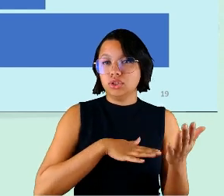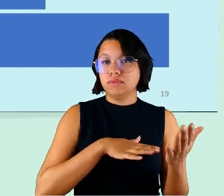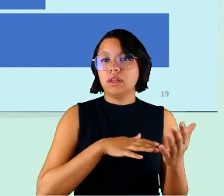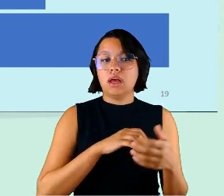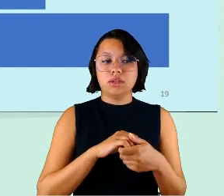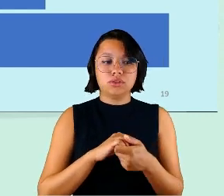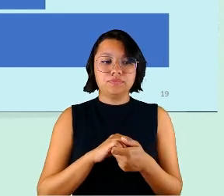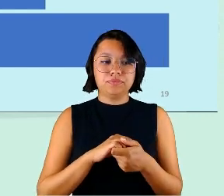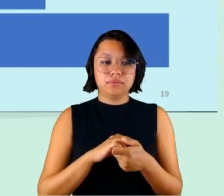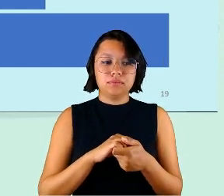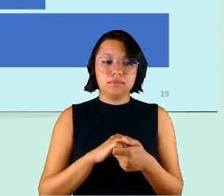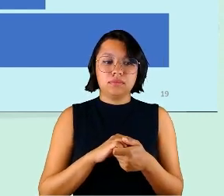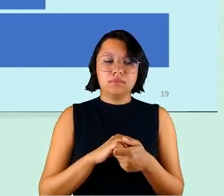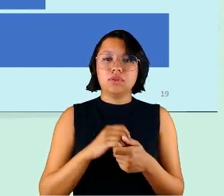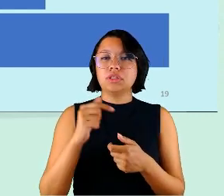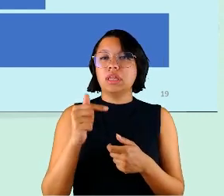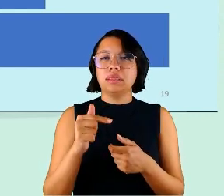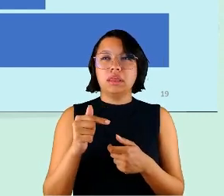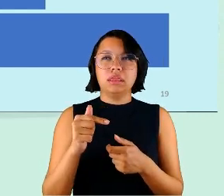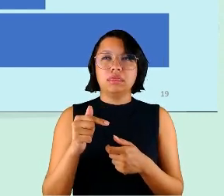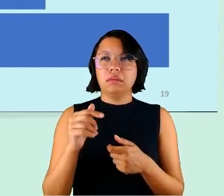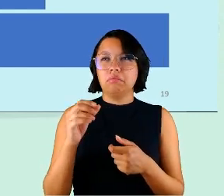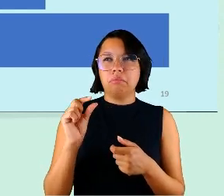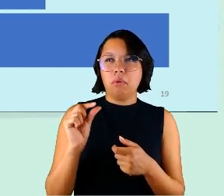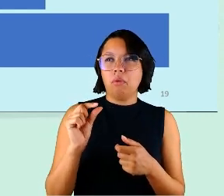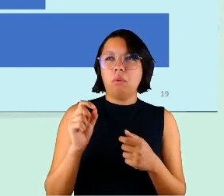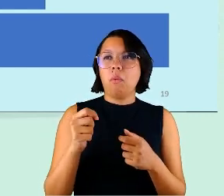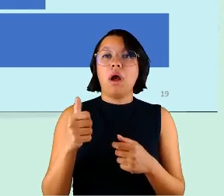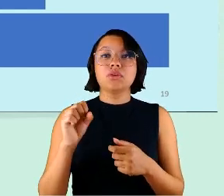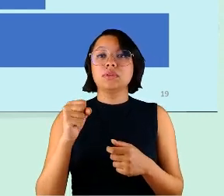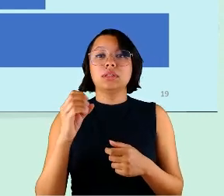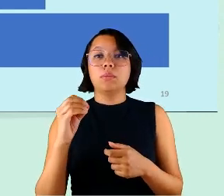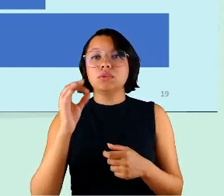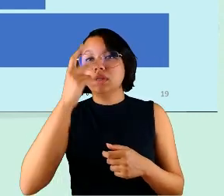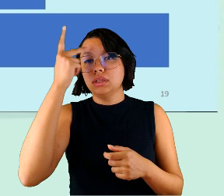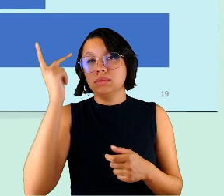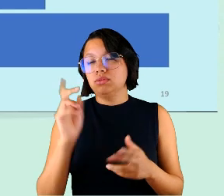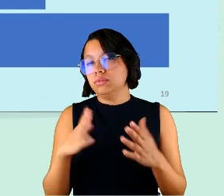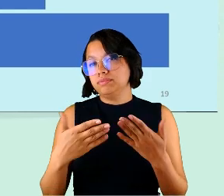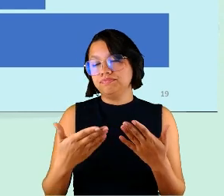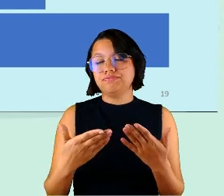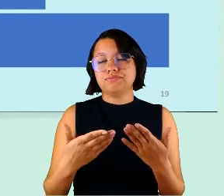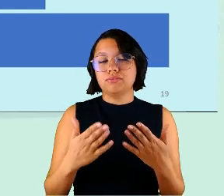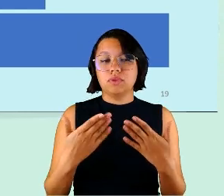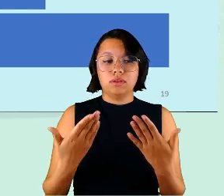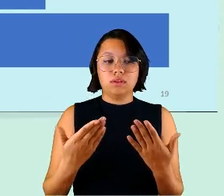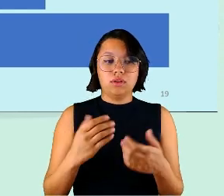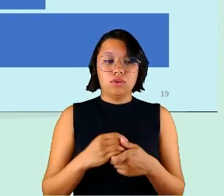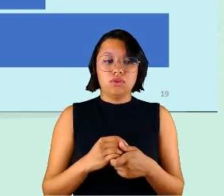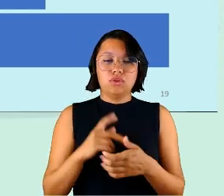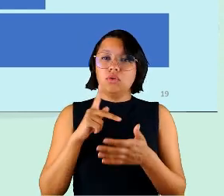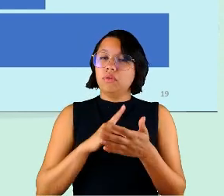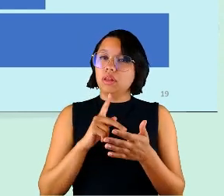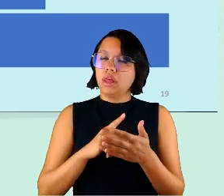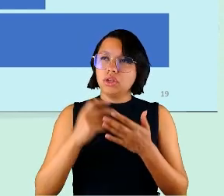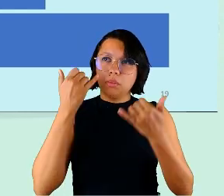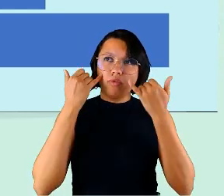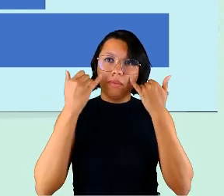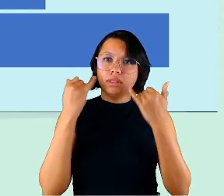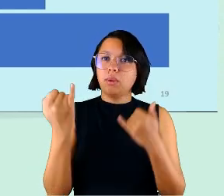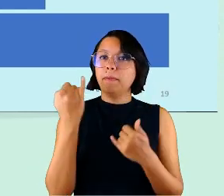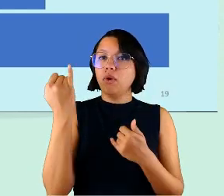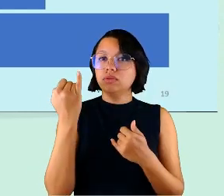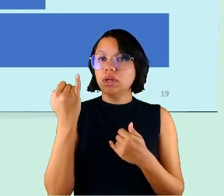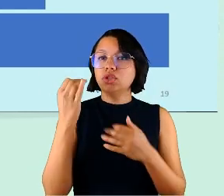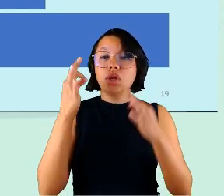70 e tantos por cento quase 80% das pessoas tá então realmente é um dado bastante importante